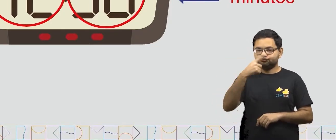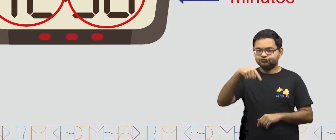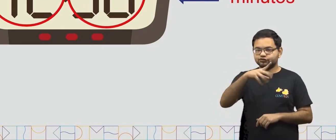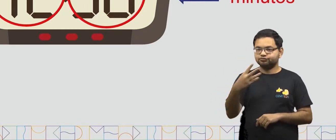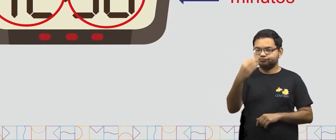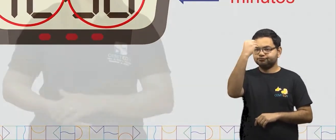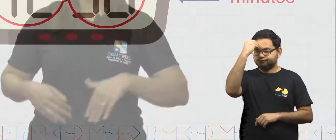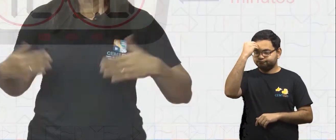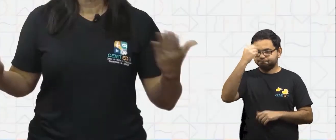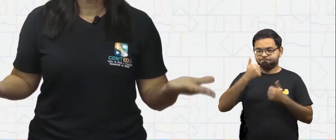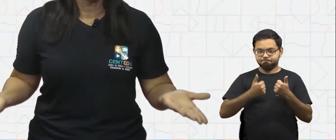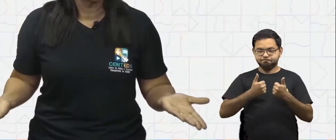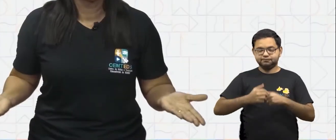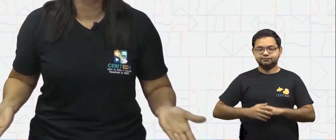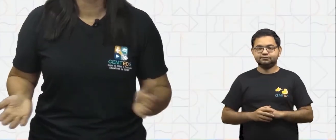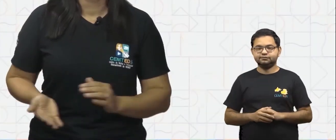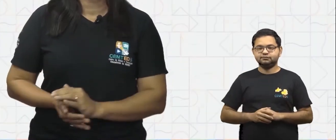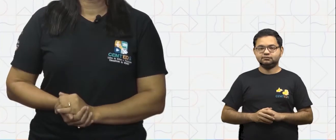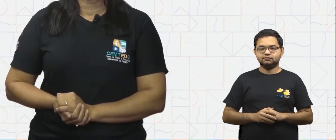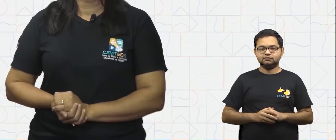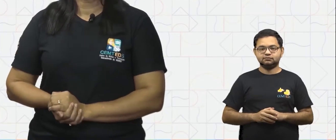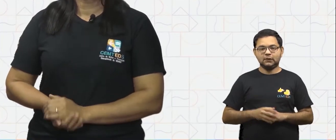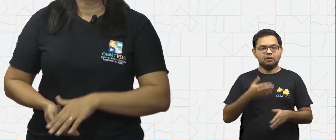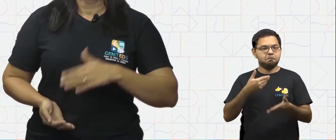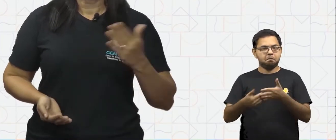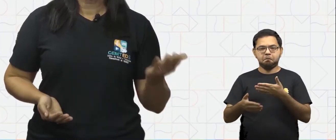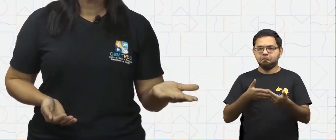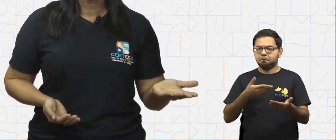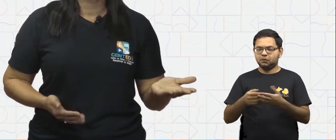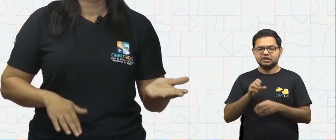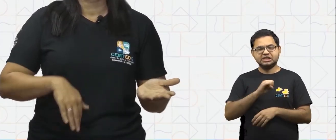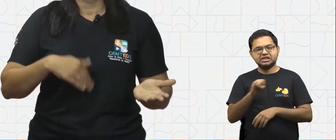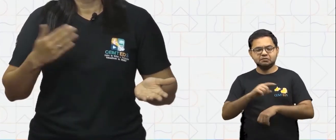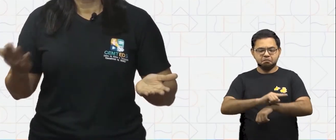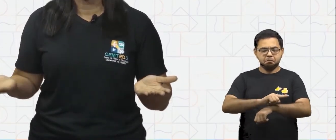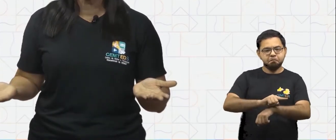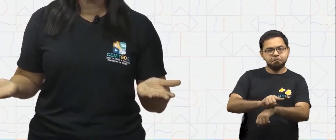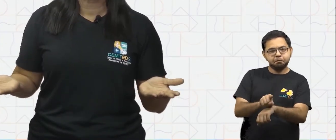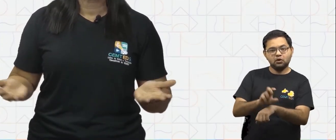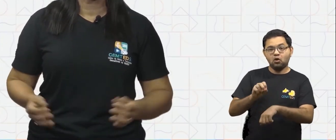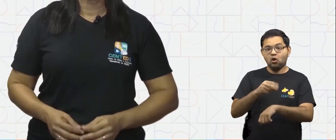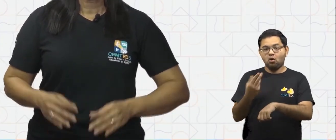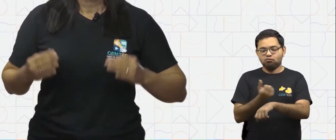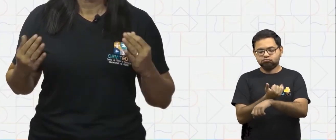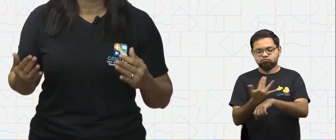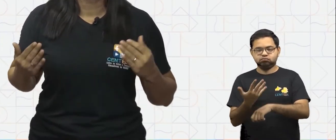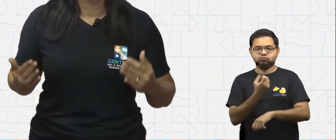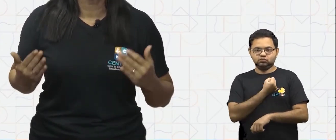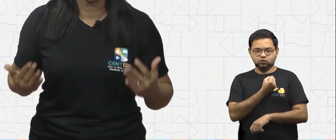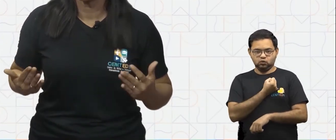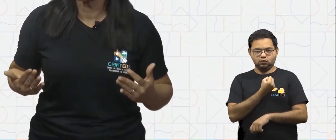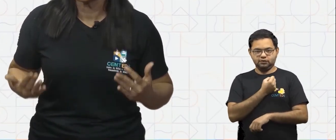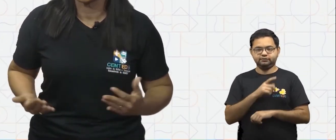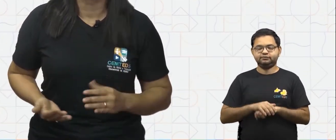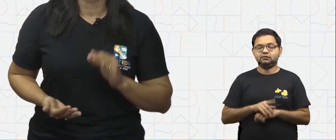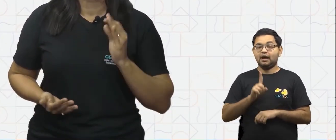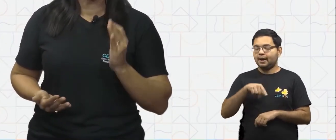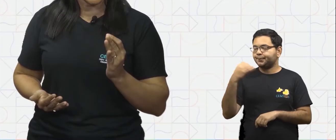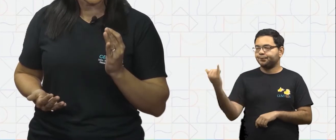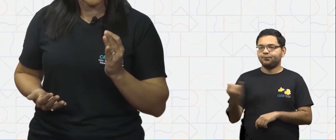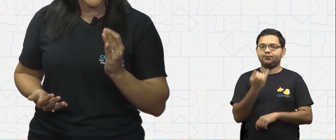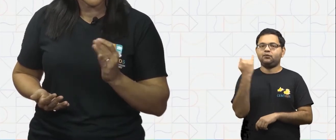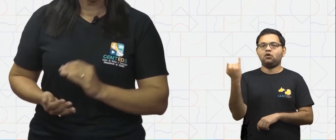disso. Independente do relógio ser analógico ou digital, é fundamental